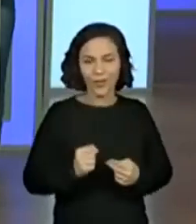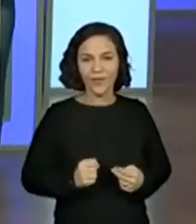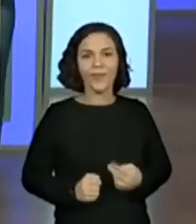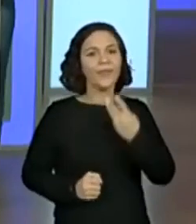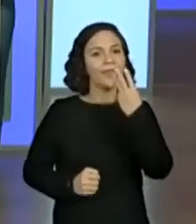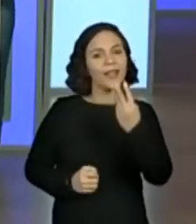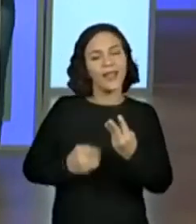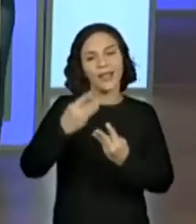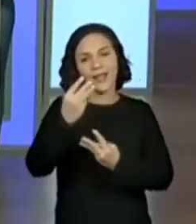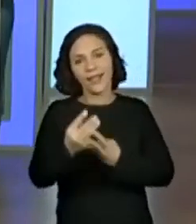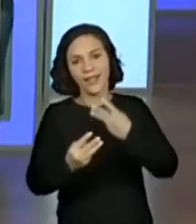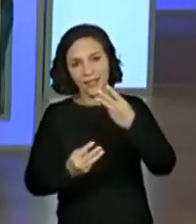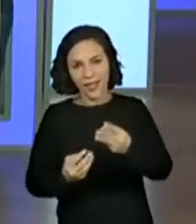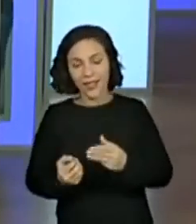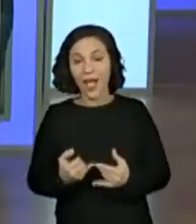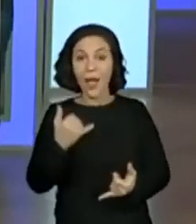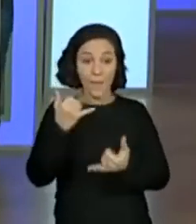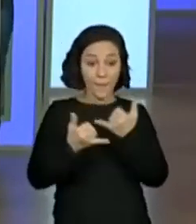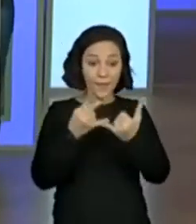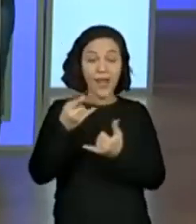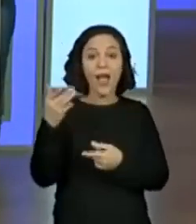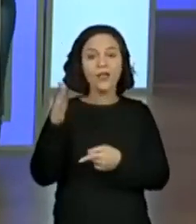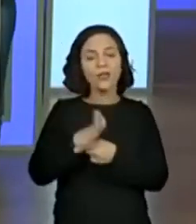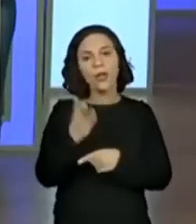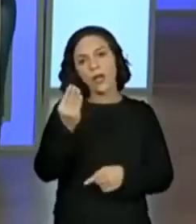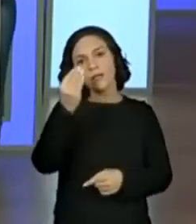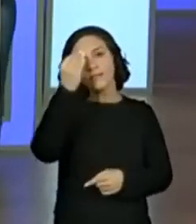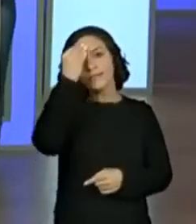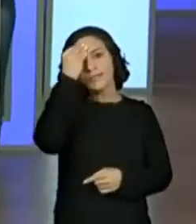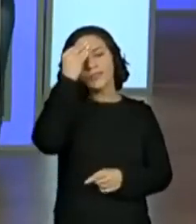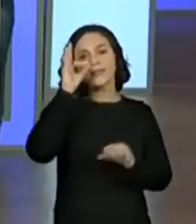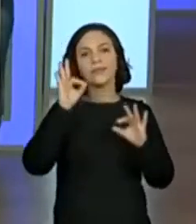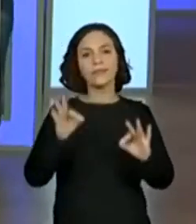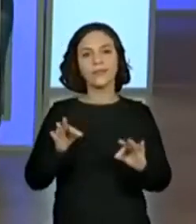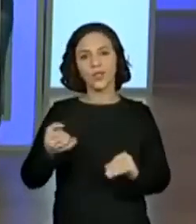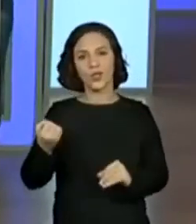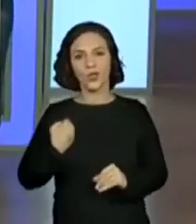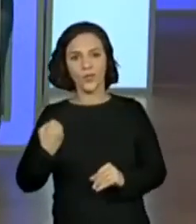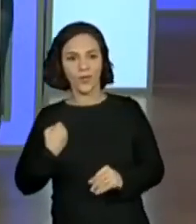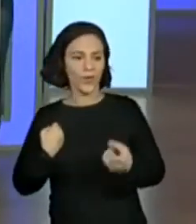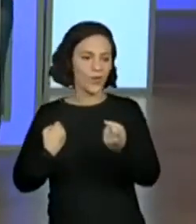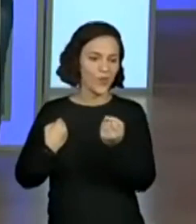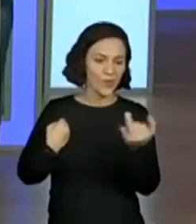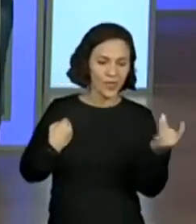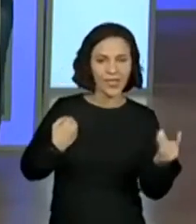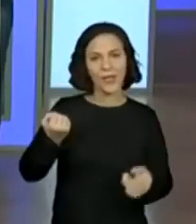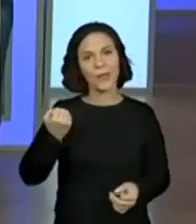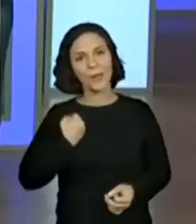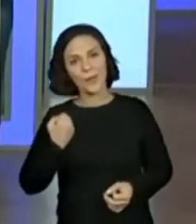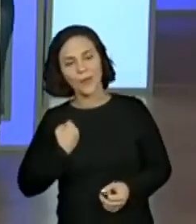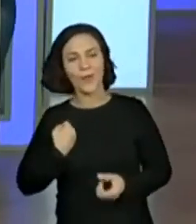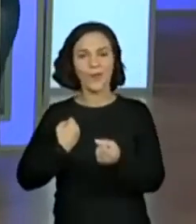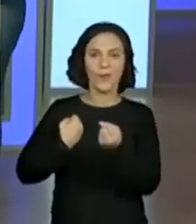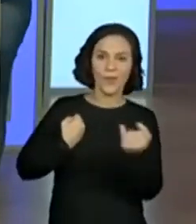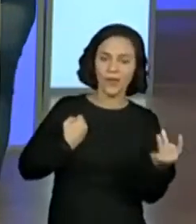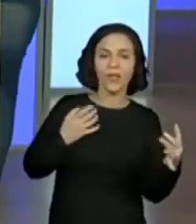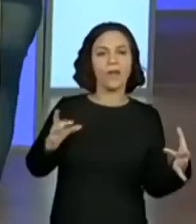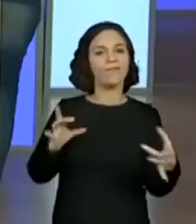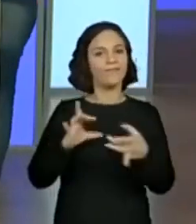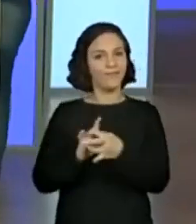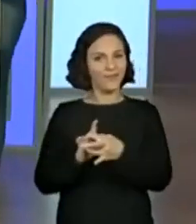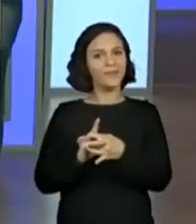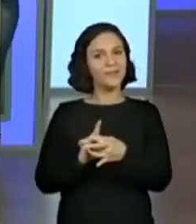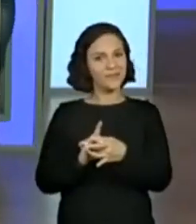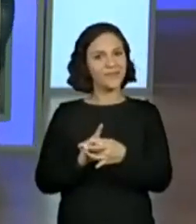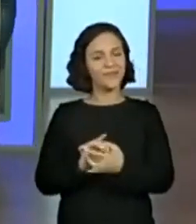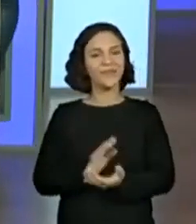brincadeiras vão fazendo com que eles vão guardando realmente, associando. Número à quantidade. Que é isso que é importante. Importante. Verdade. Não